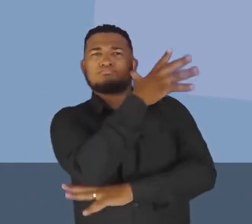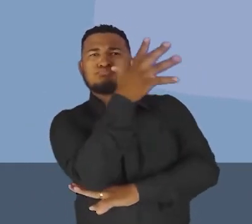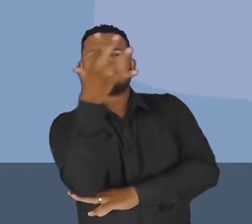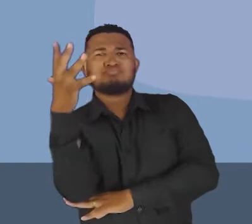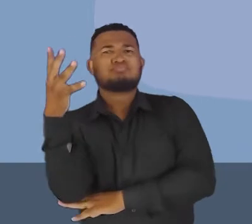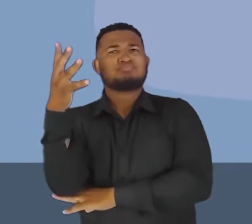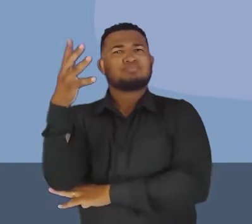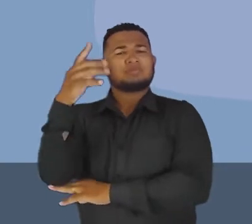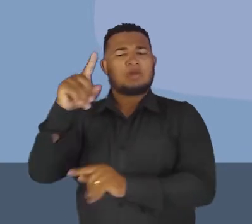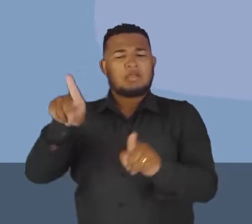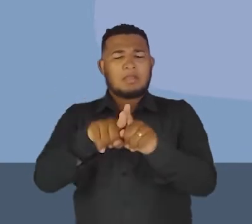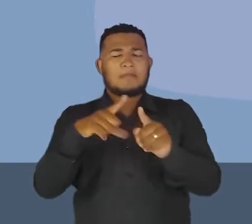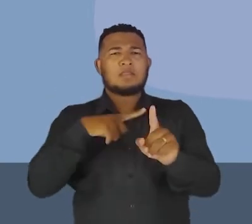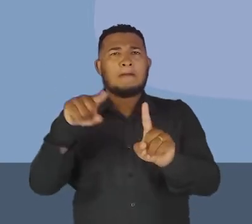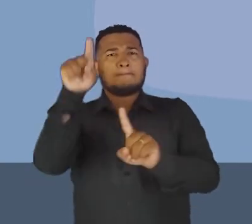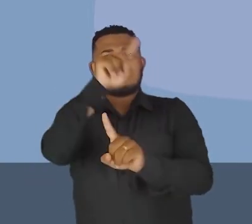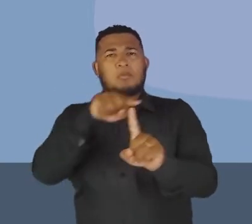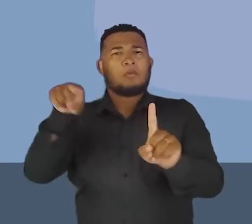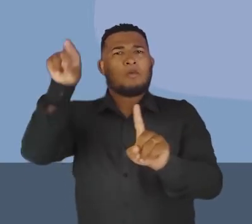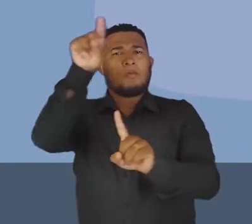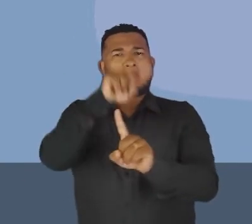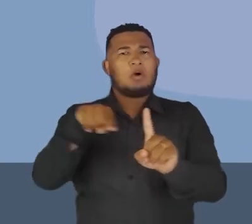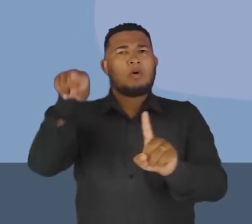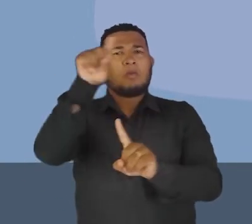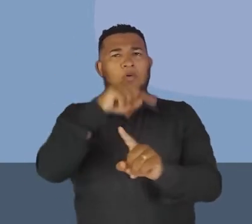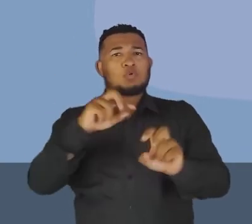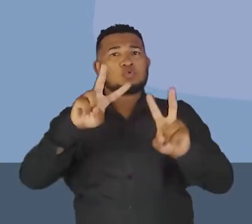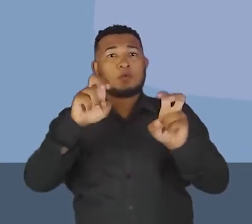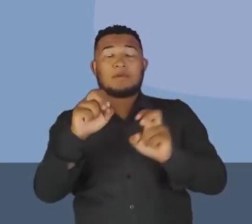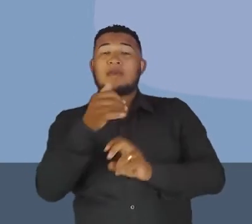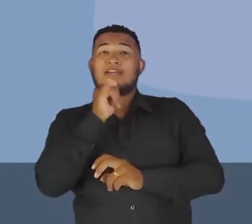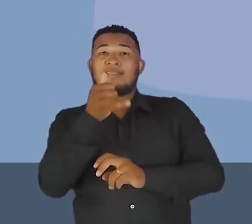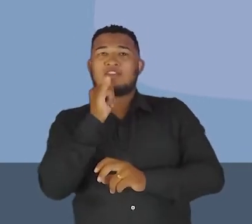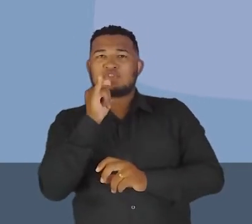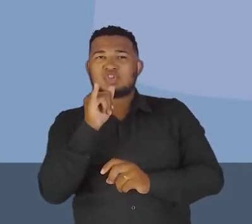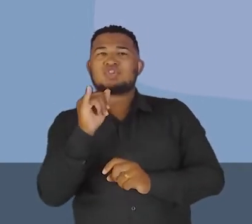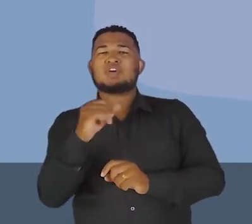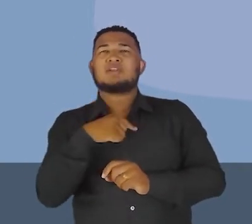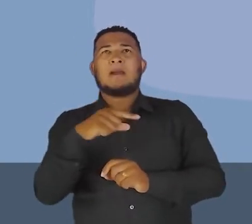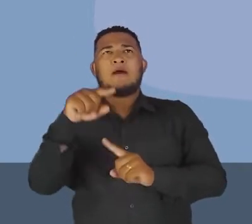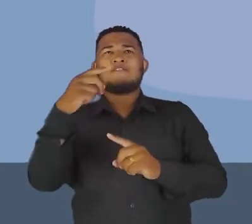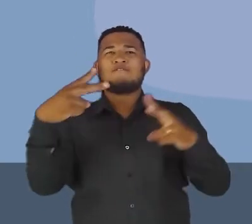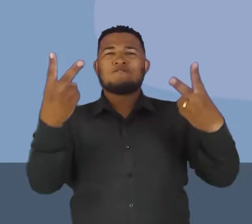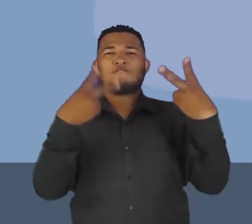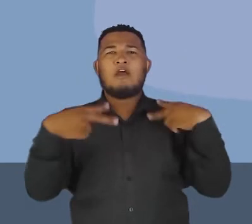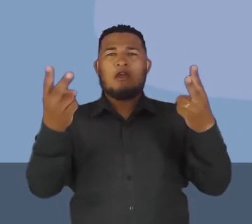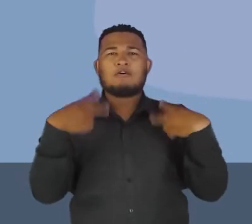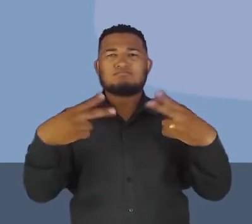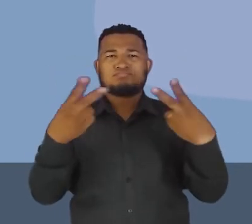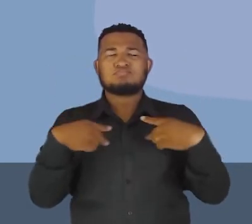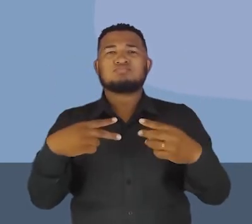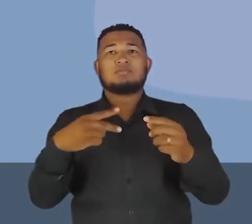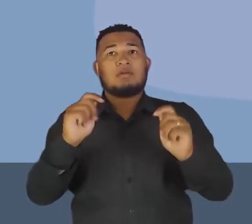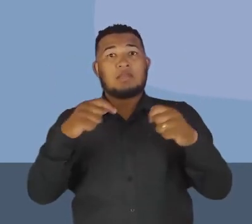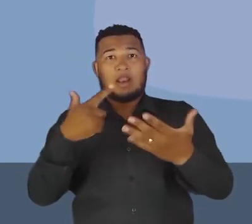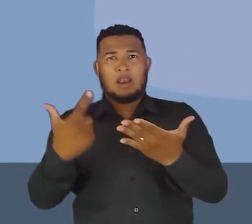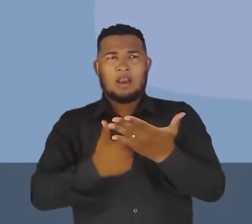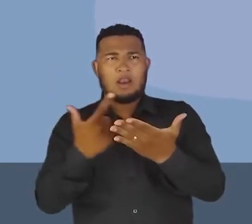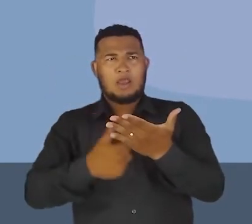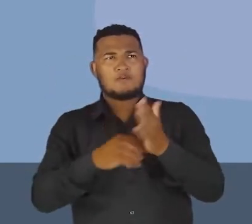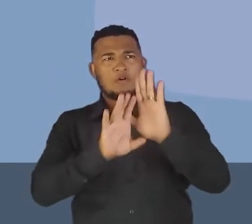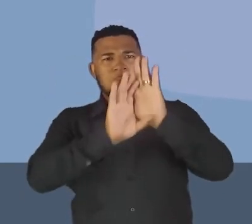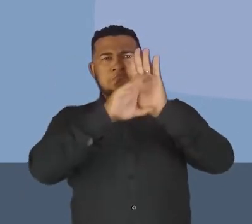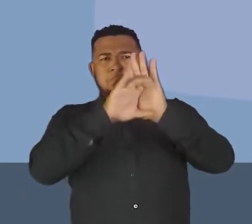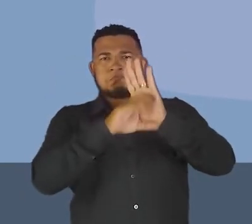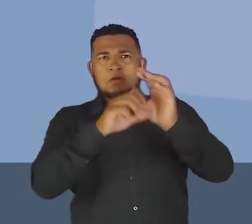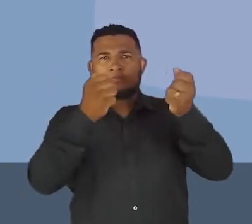A gente tem hélices, que faz referência, então, à questão da energia eólica, né? E a gente está vendo um livro que traz toda essa ideia. Então,